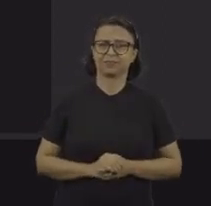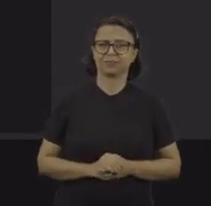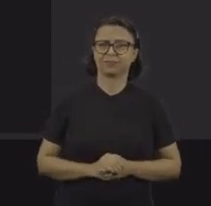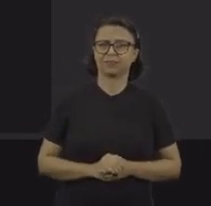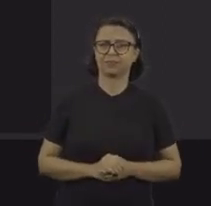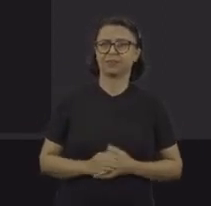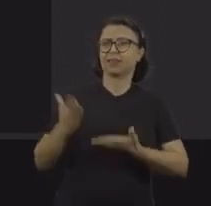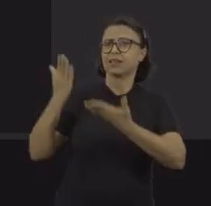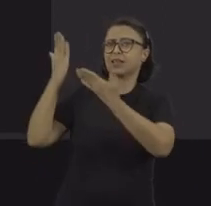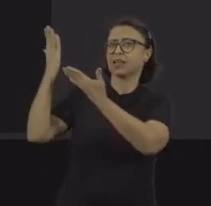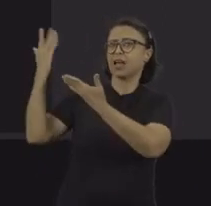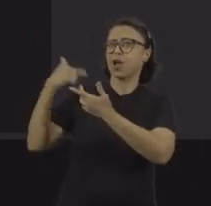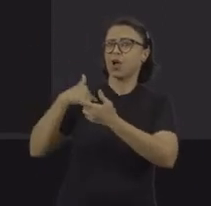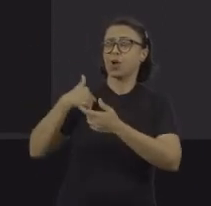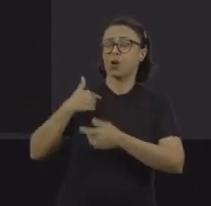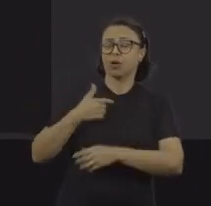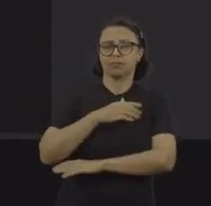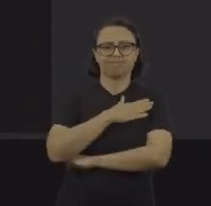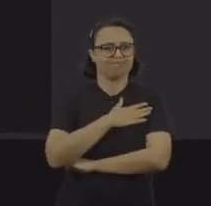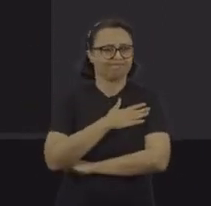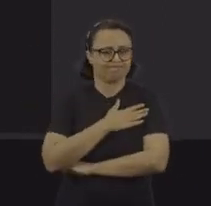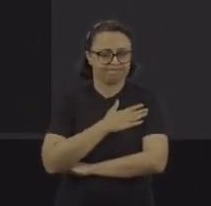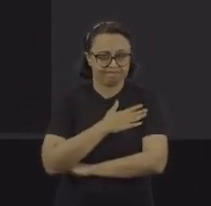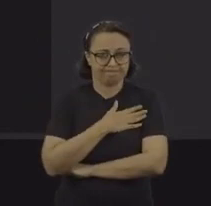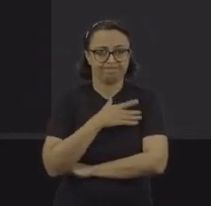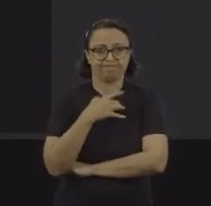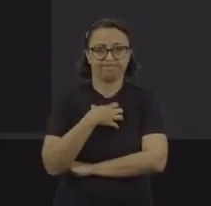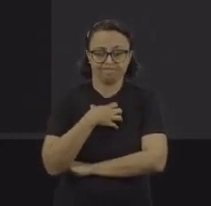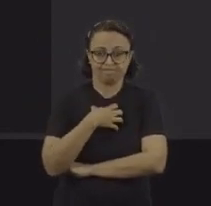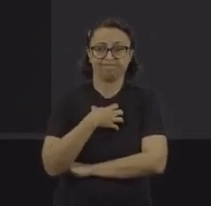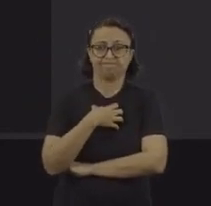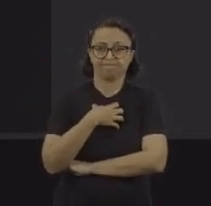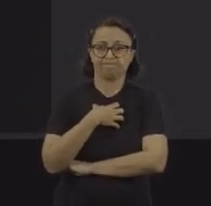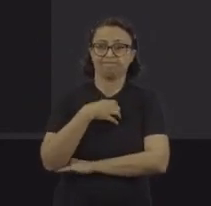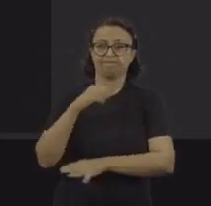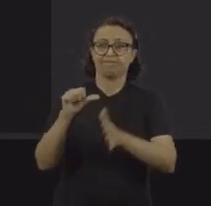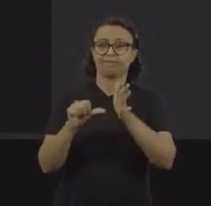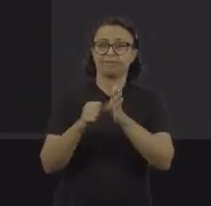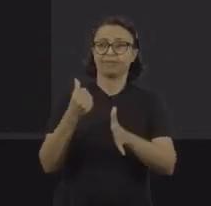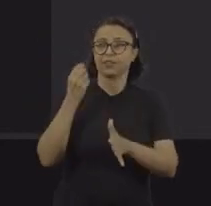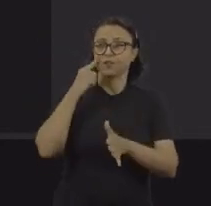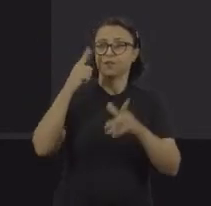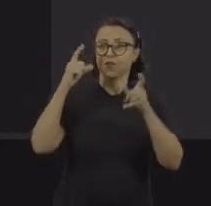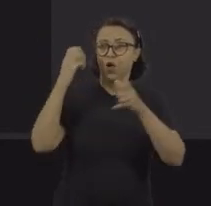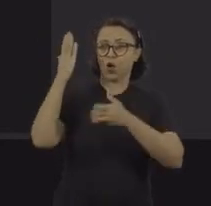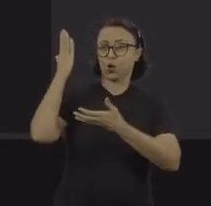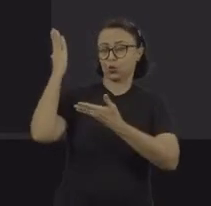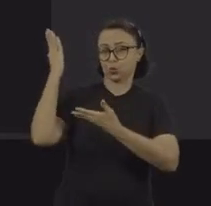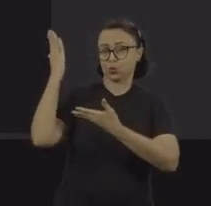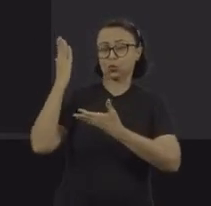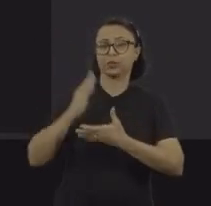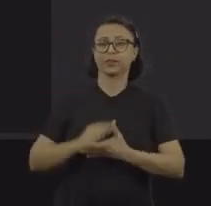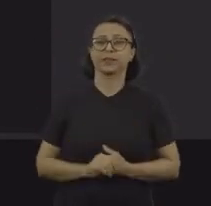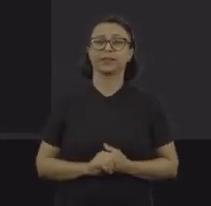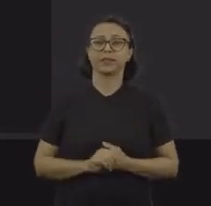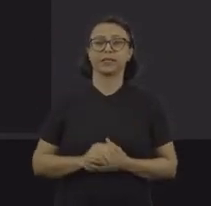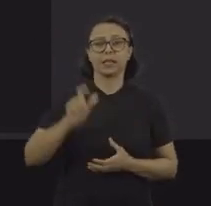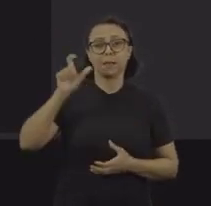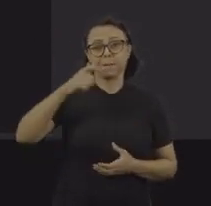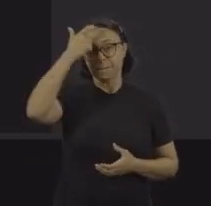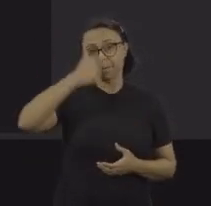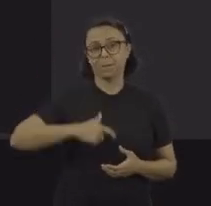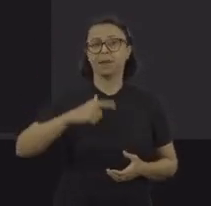Essas duas fotos para mim são muito emblemáticas do que a gente está falando, a primeira, ela é um trabalhador